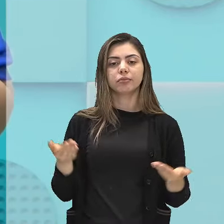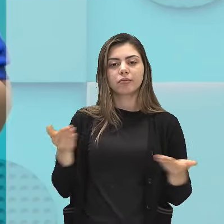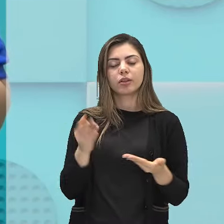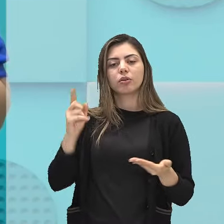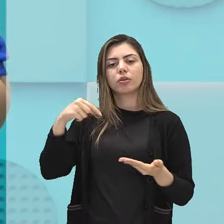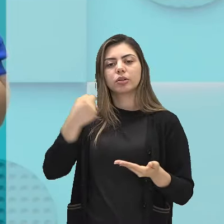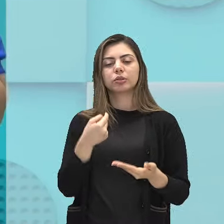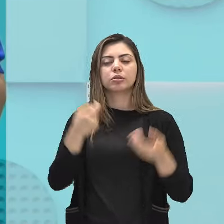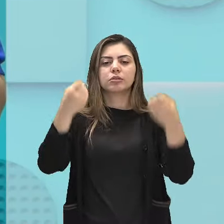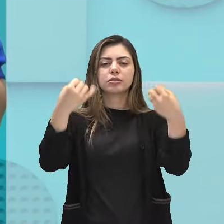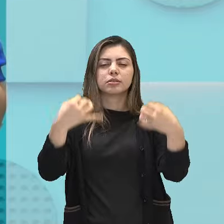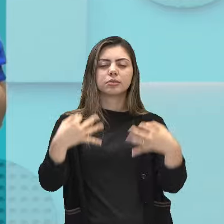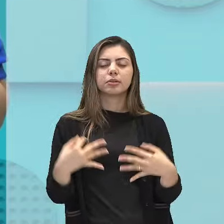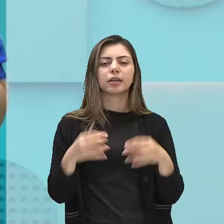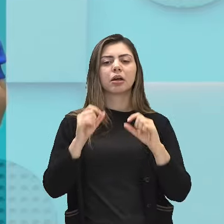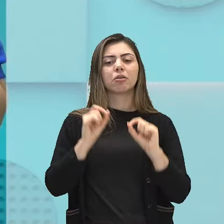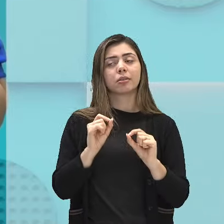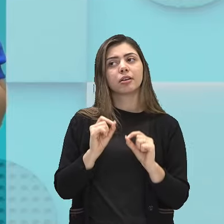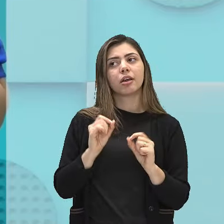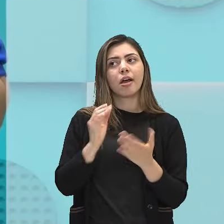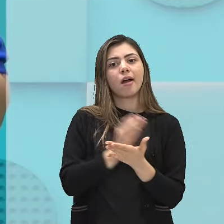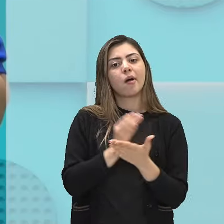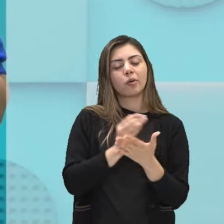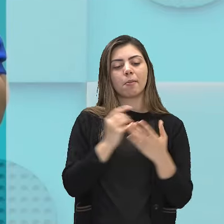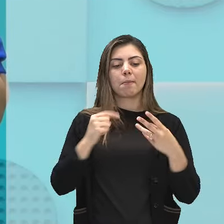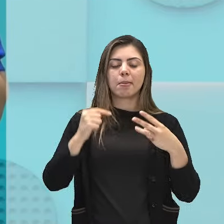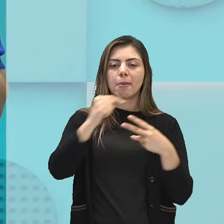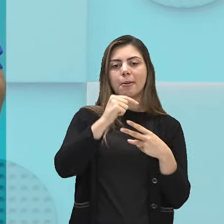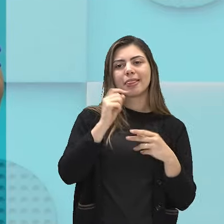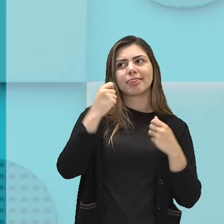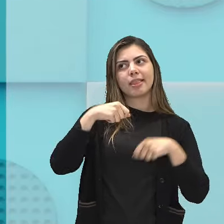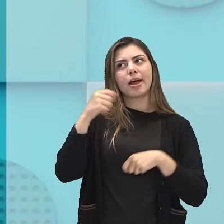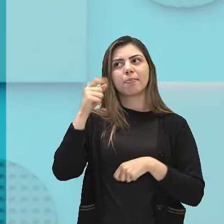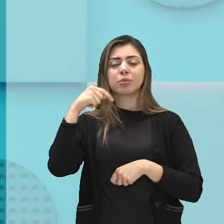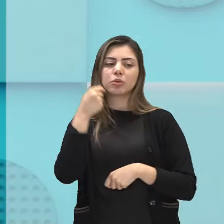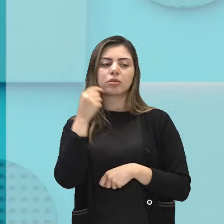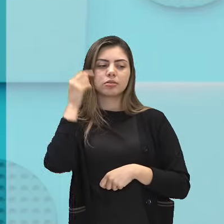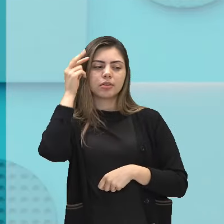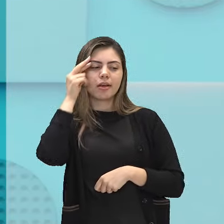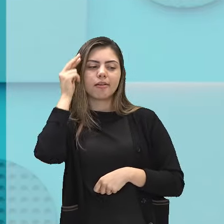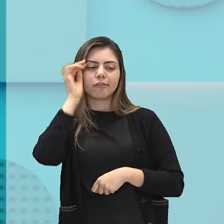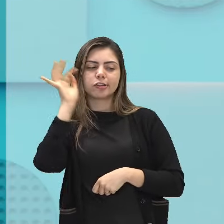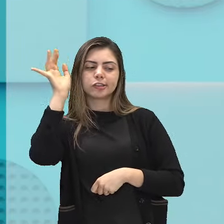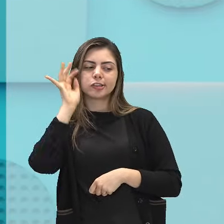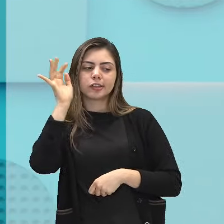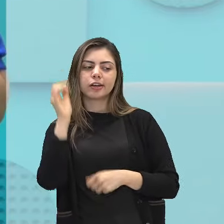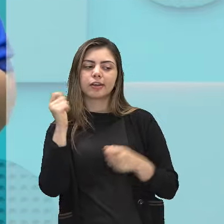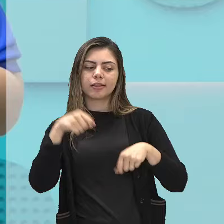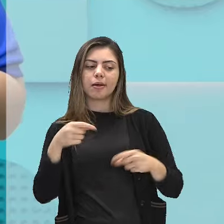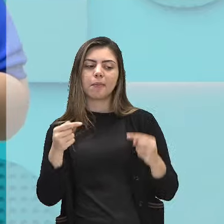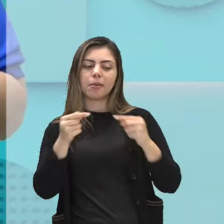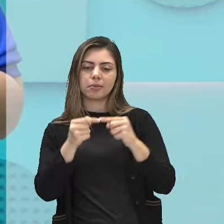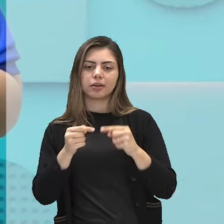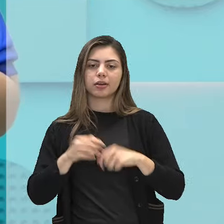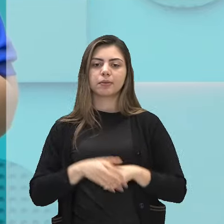tecer umas possíveis interpretações, tá bom? Então, como